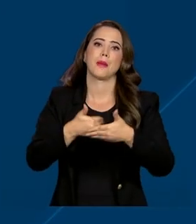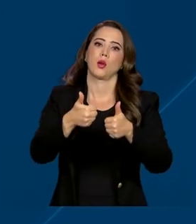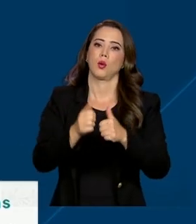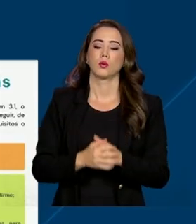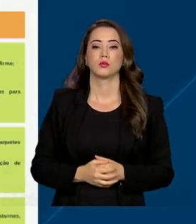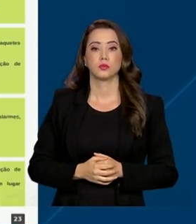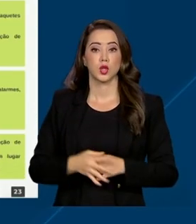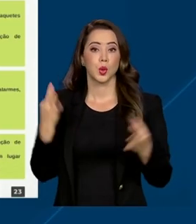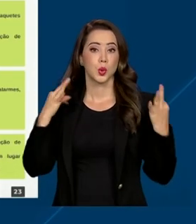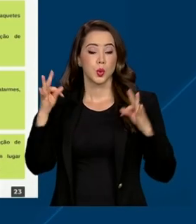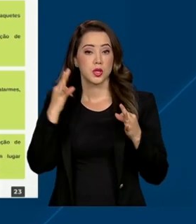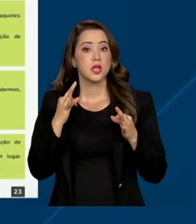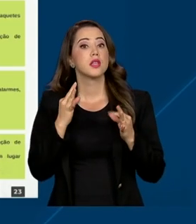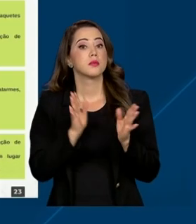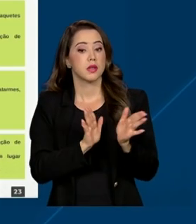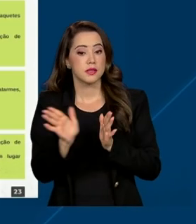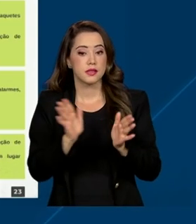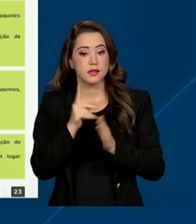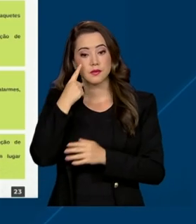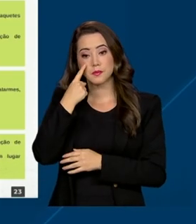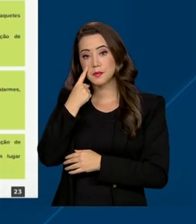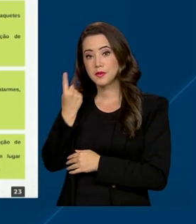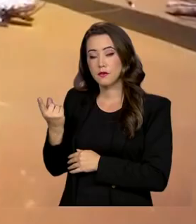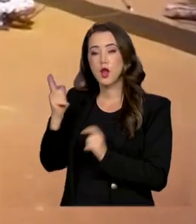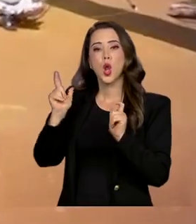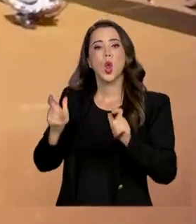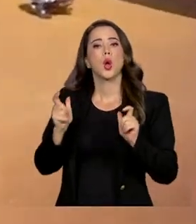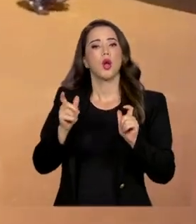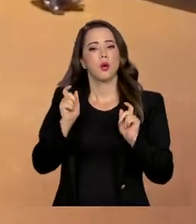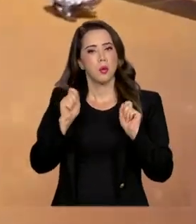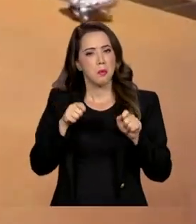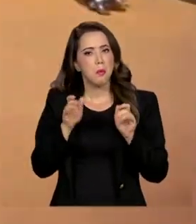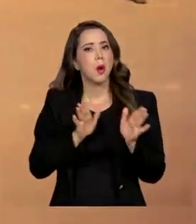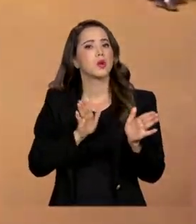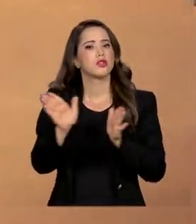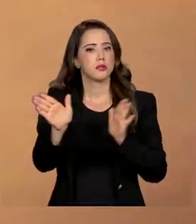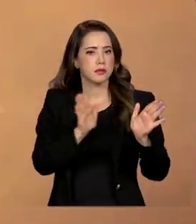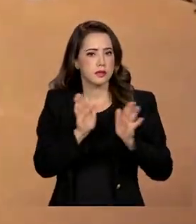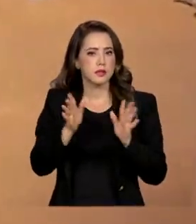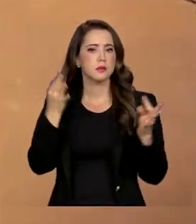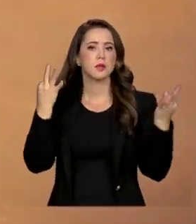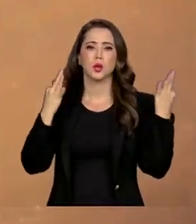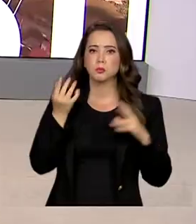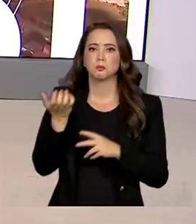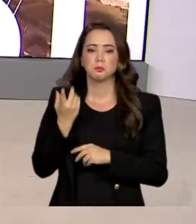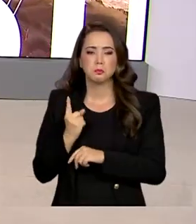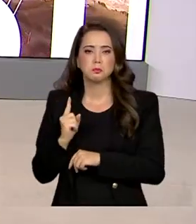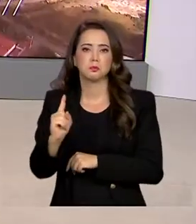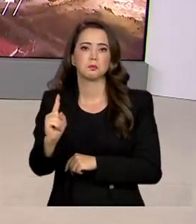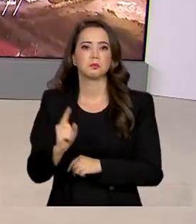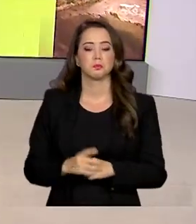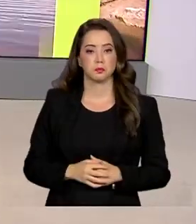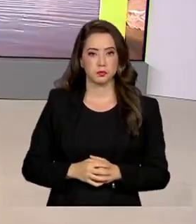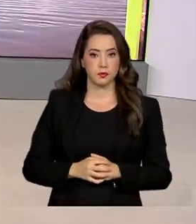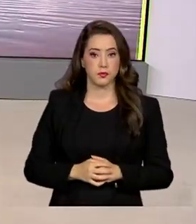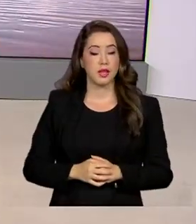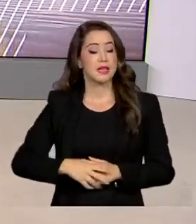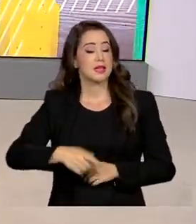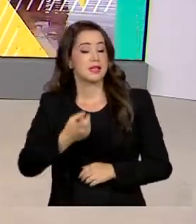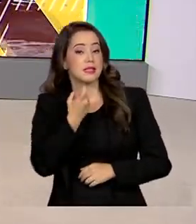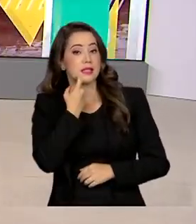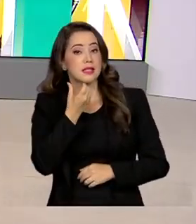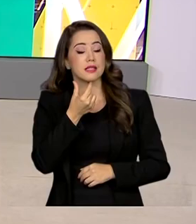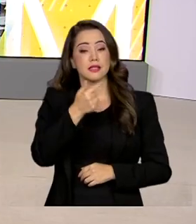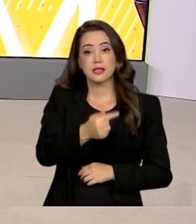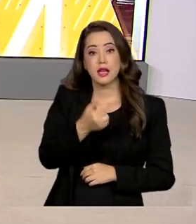guia traz orientações e dicas de locais com estrutura para atender turistas com deficiência. Sexta-feira, 7 de